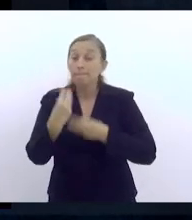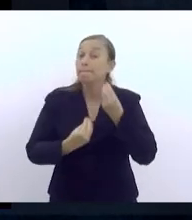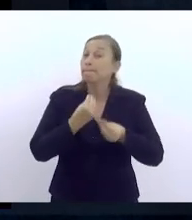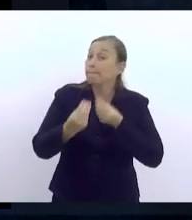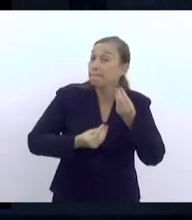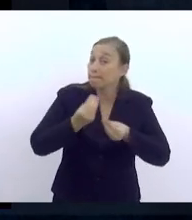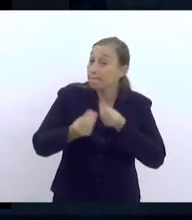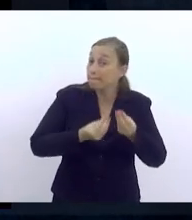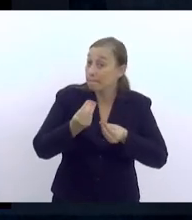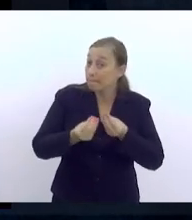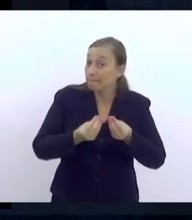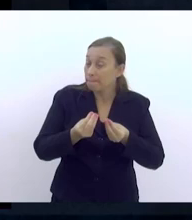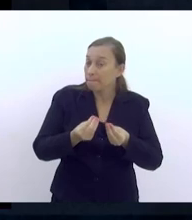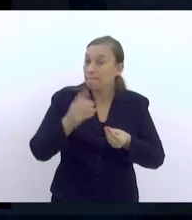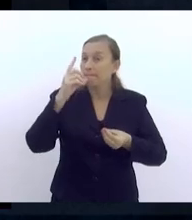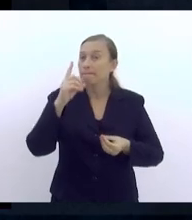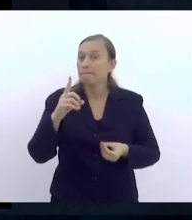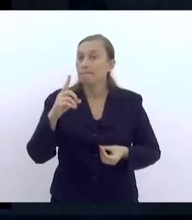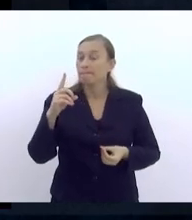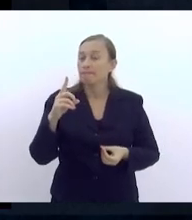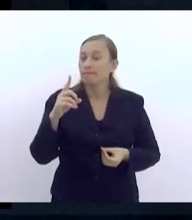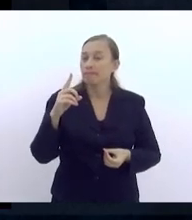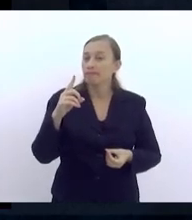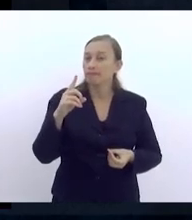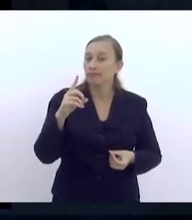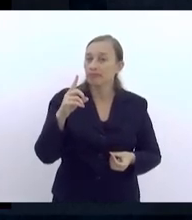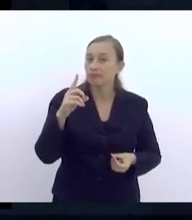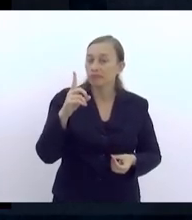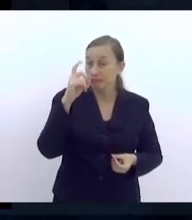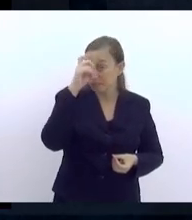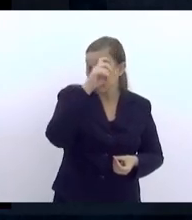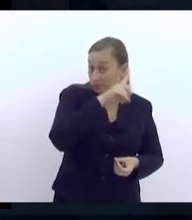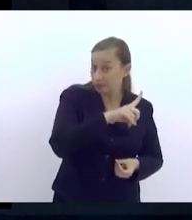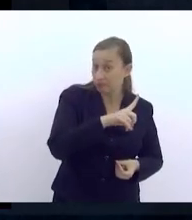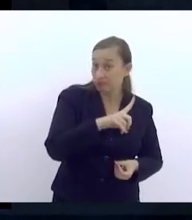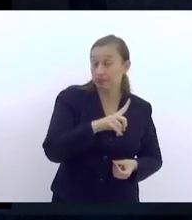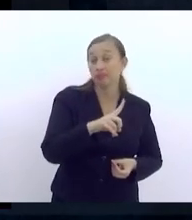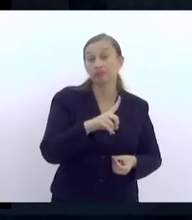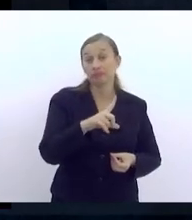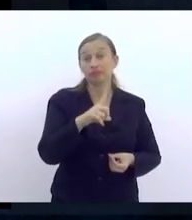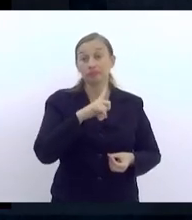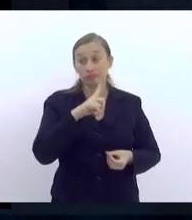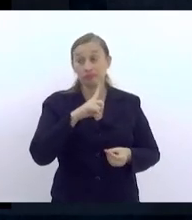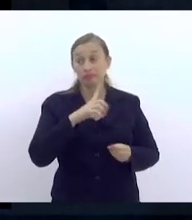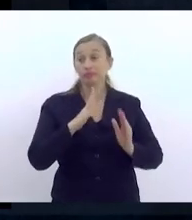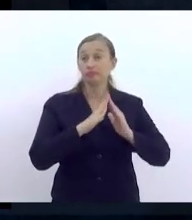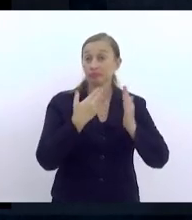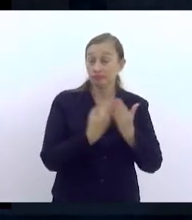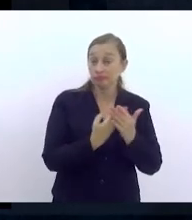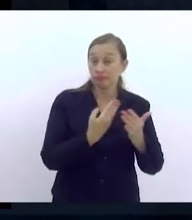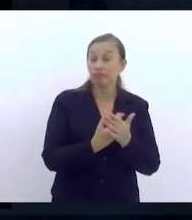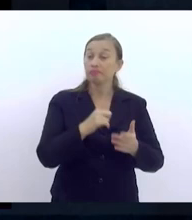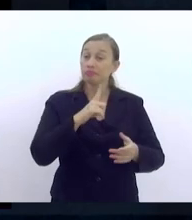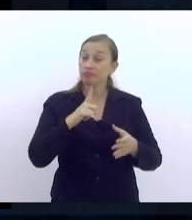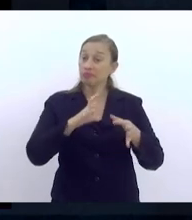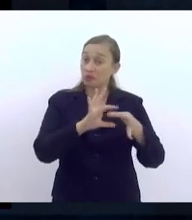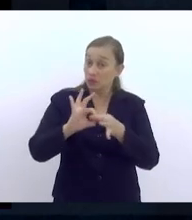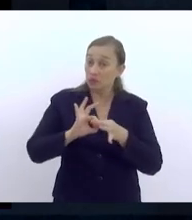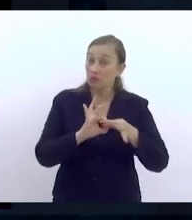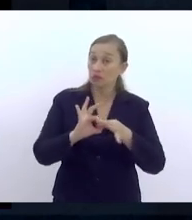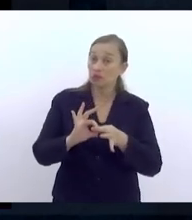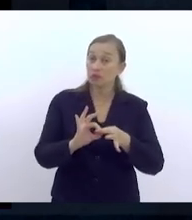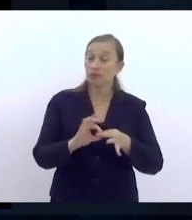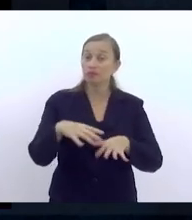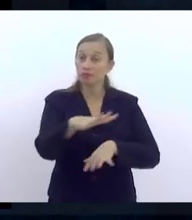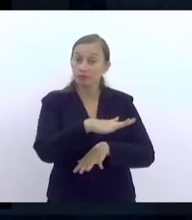tem trazido dificuldades para que haja, de fato, uma harmonia dentro do campo da